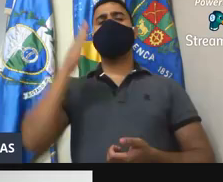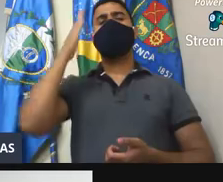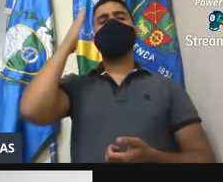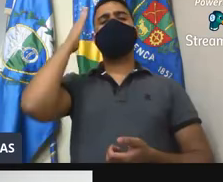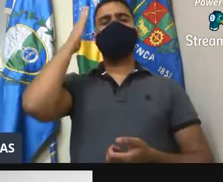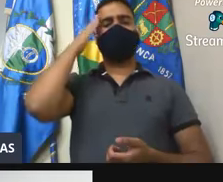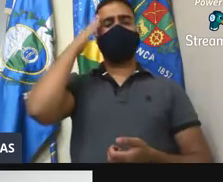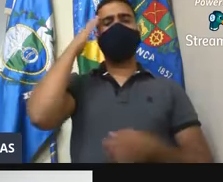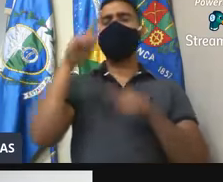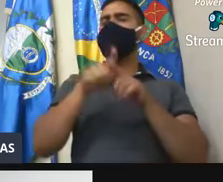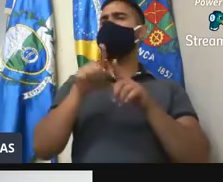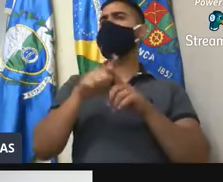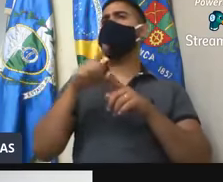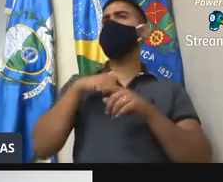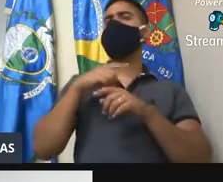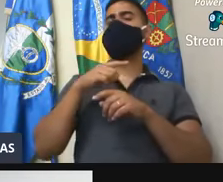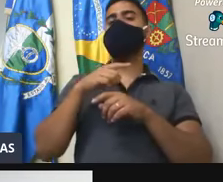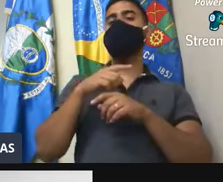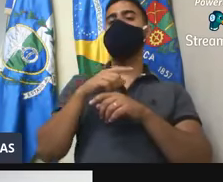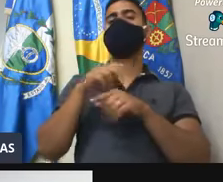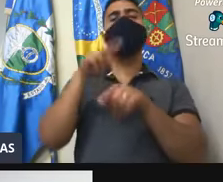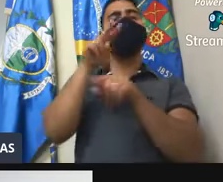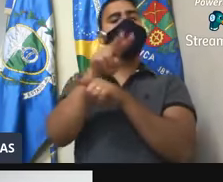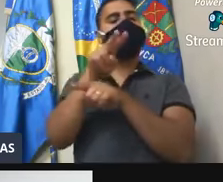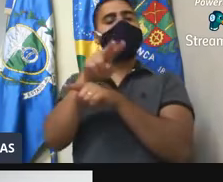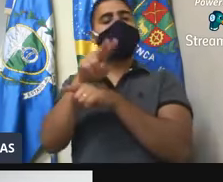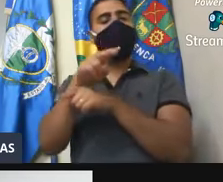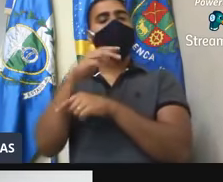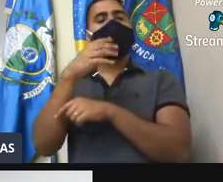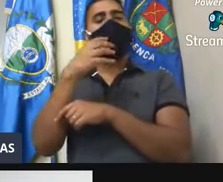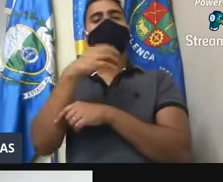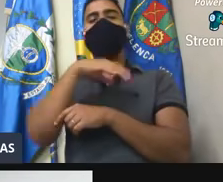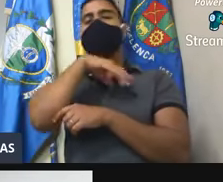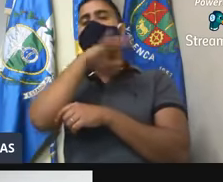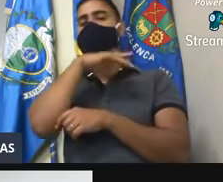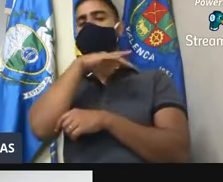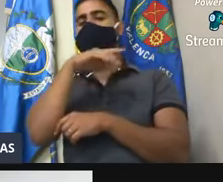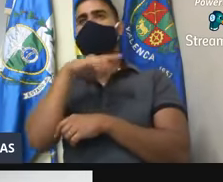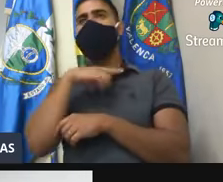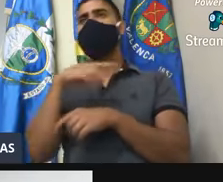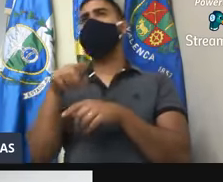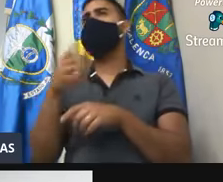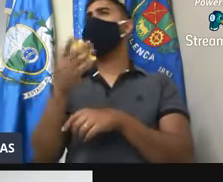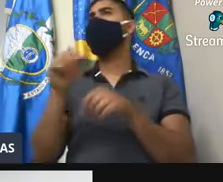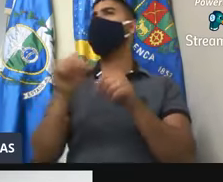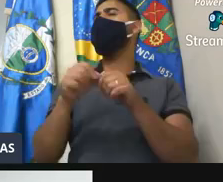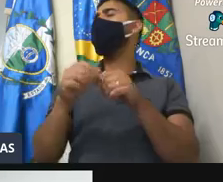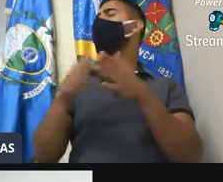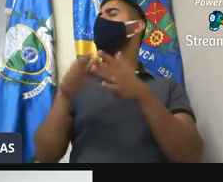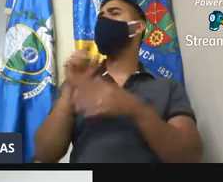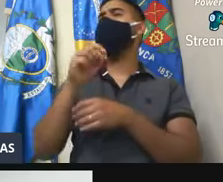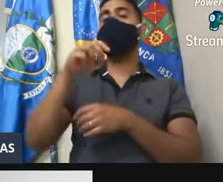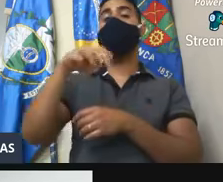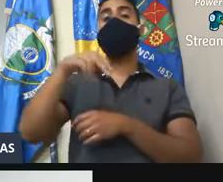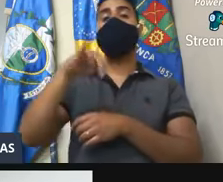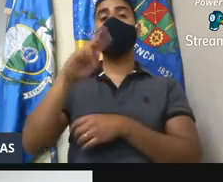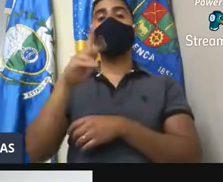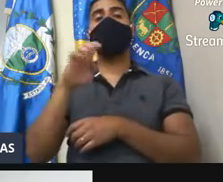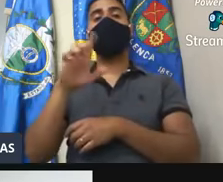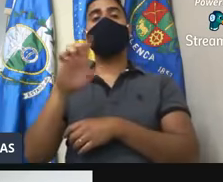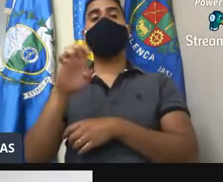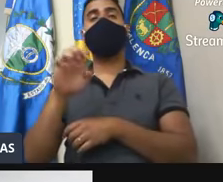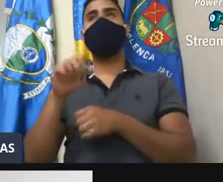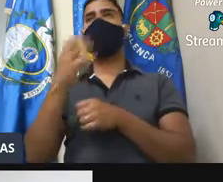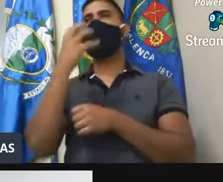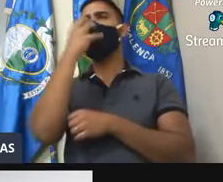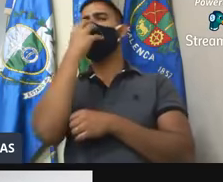defensora aqui, que a Michele, dos animais, dos cachorros, tudo, e eu tenho uma grande reclamação, Michele, às vezes, desses cachorros